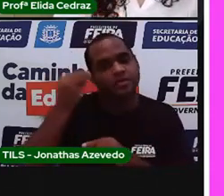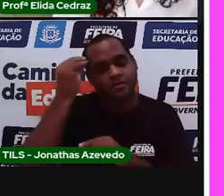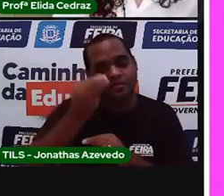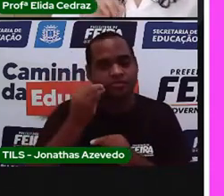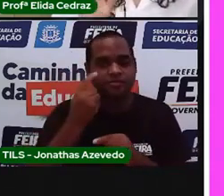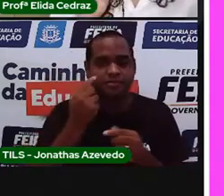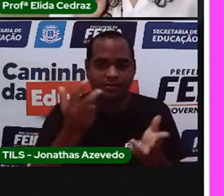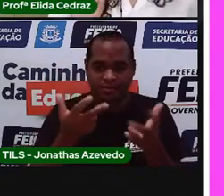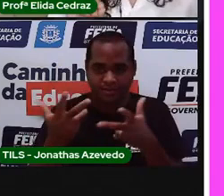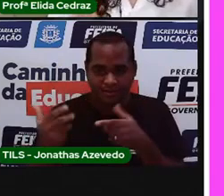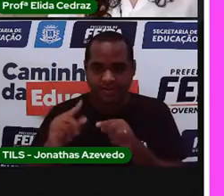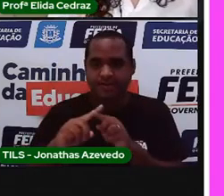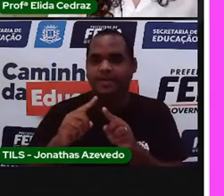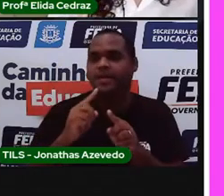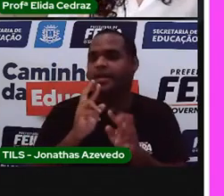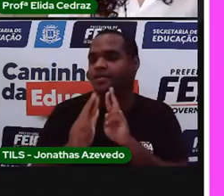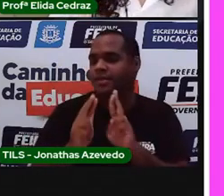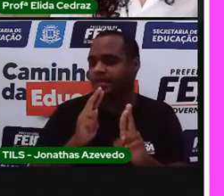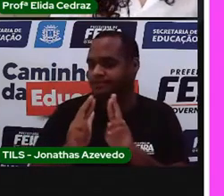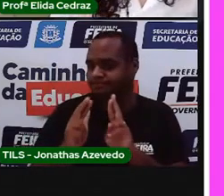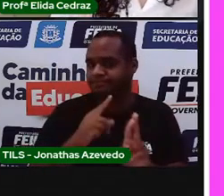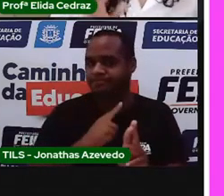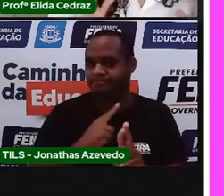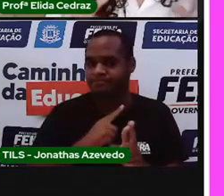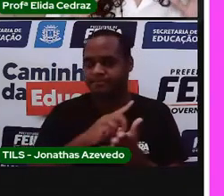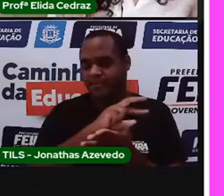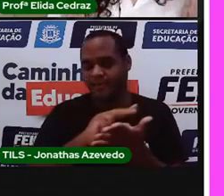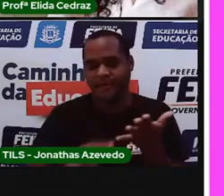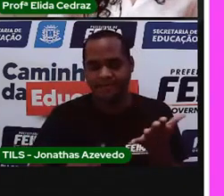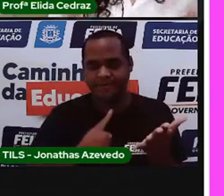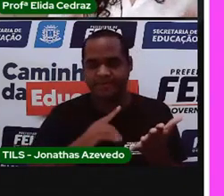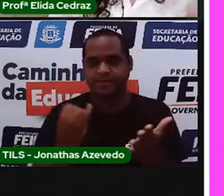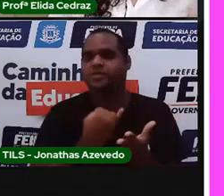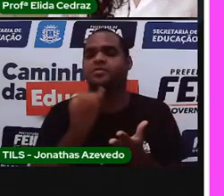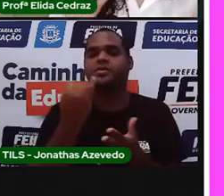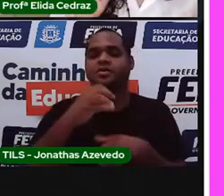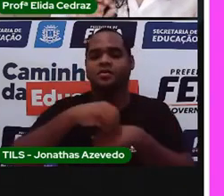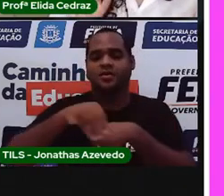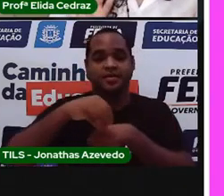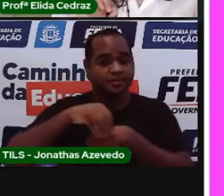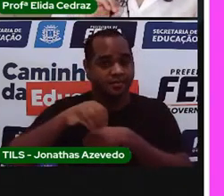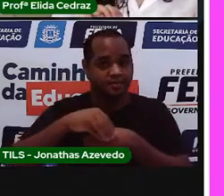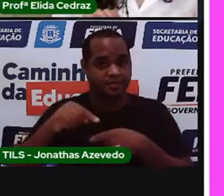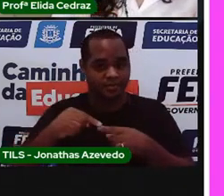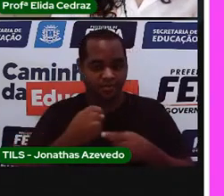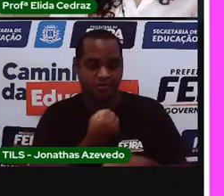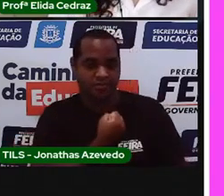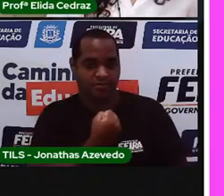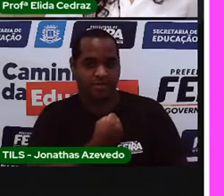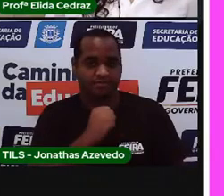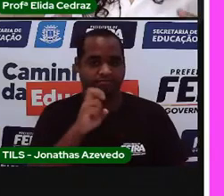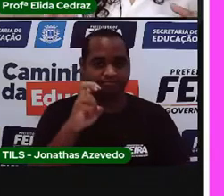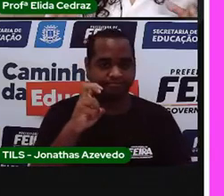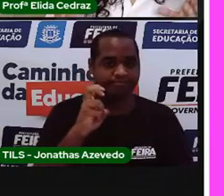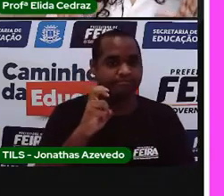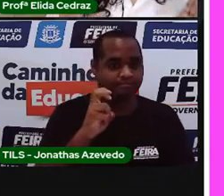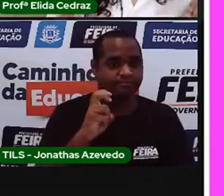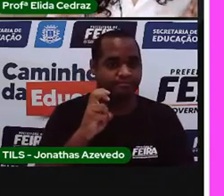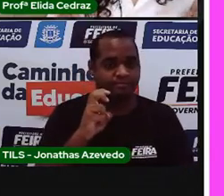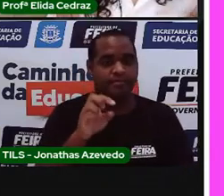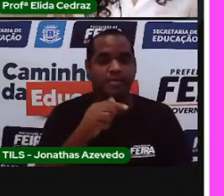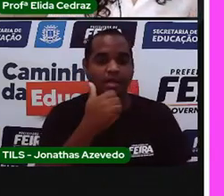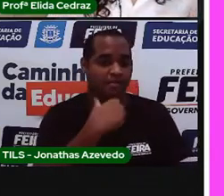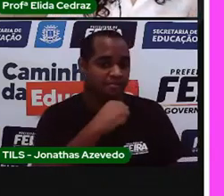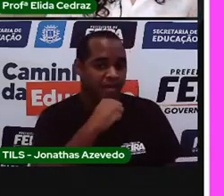responder as questões que estão no caderno de orientações na folha número 5. O papai e